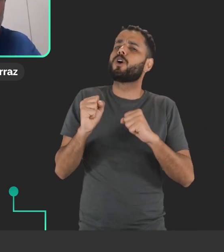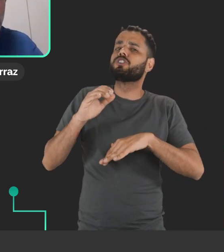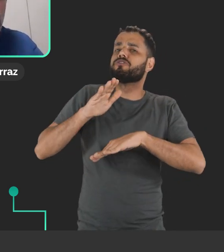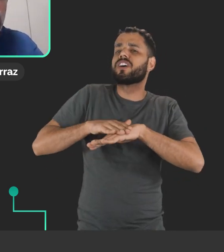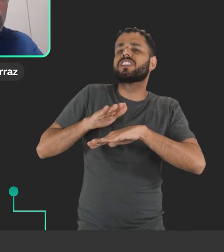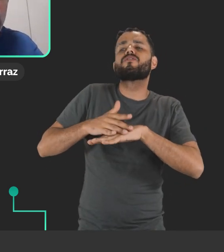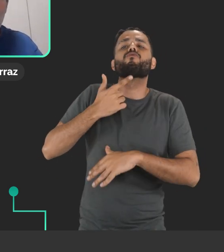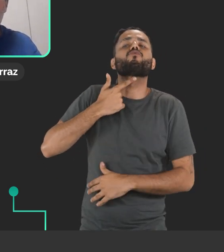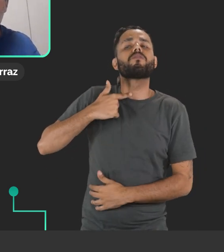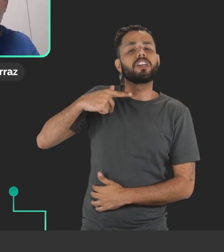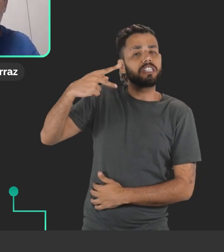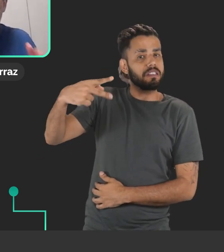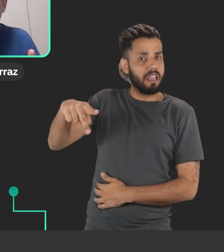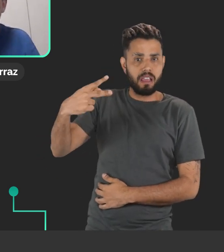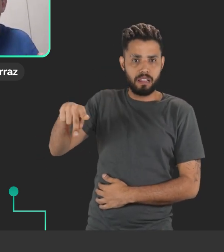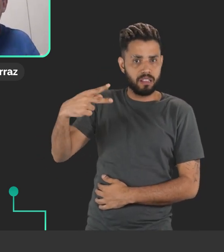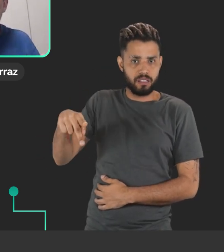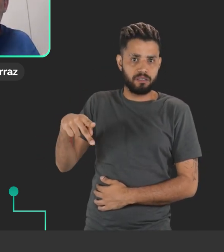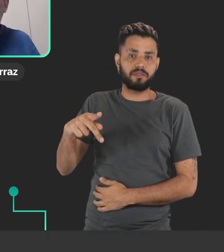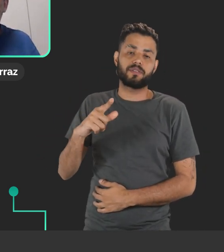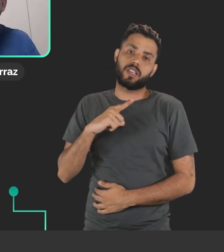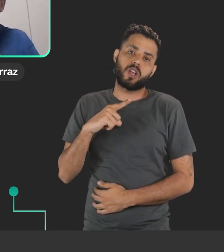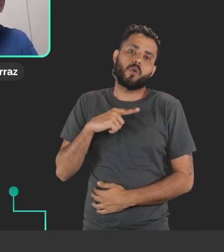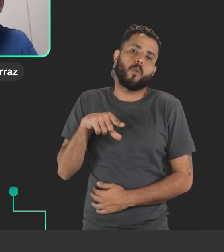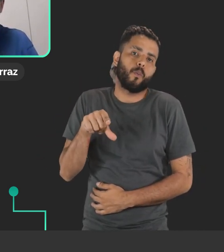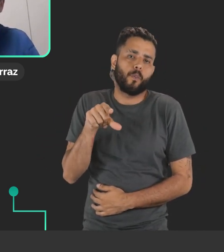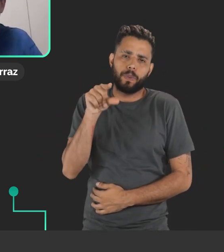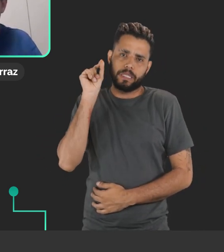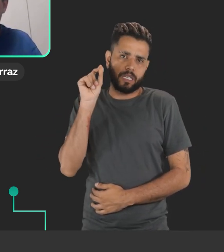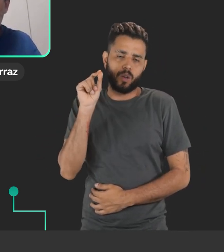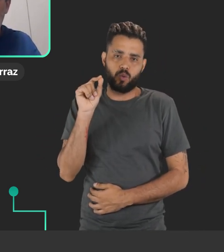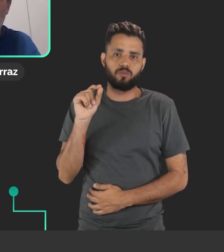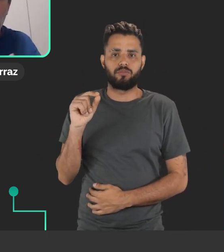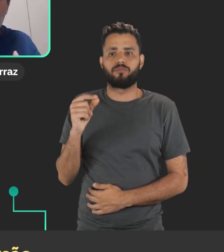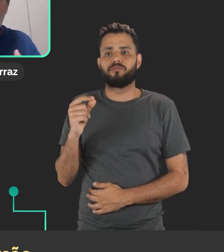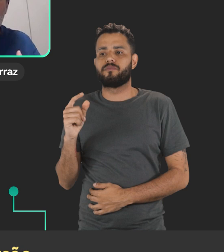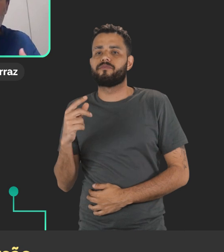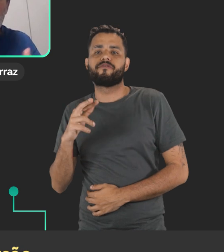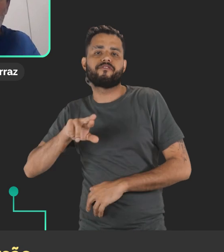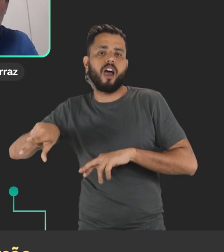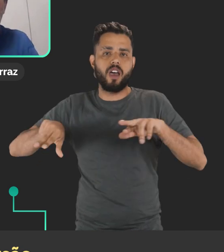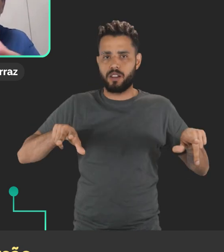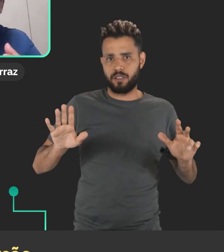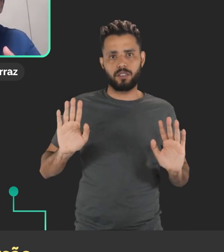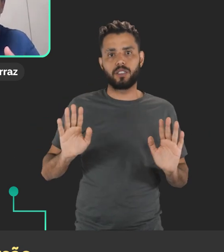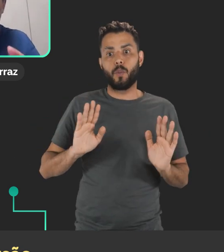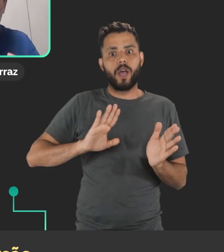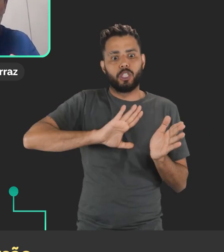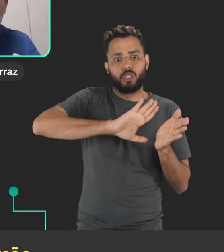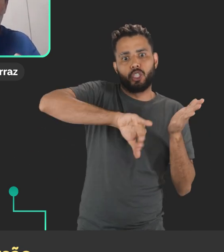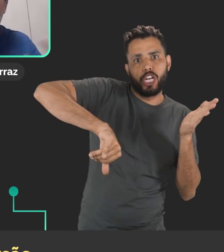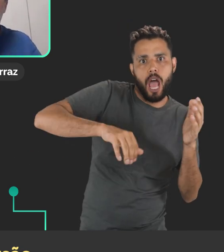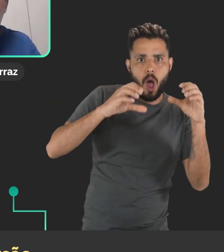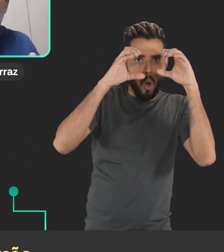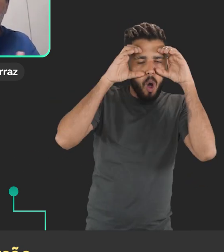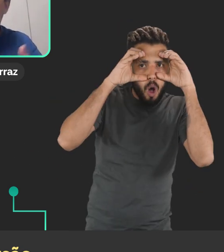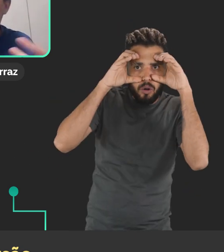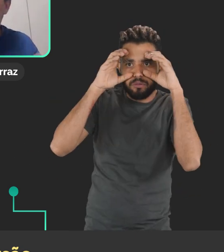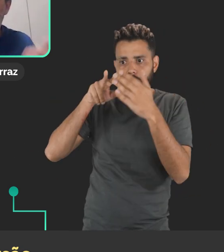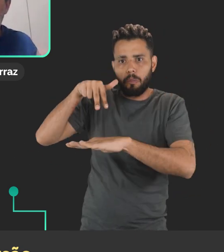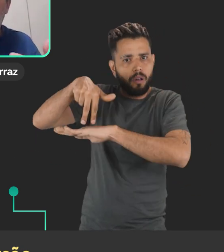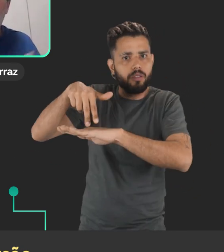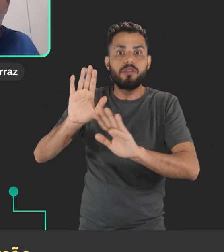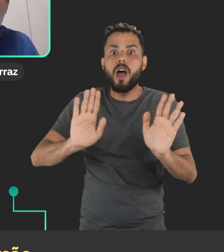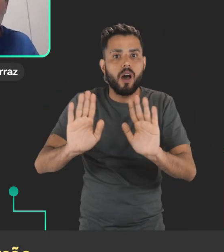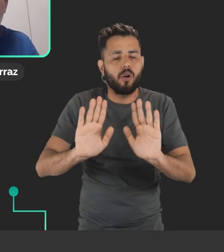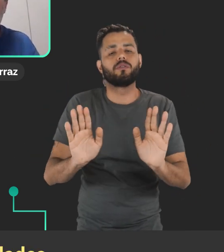as tarefas da forma que eles desejam. Ter uma opção. Eu não estou dizendo para a gente simplesmente tirar esse tipo de imersão, né, que é